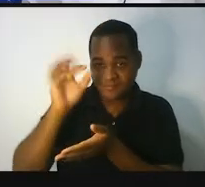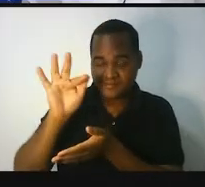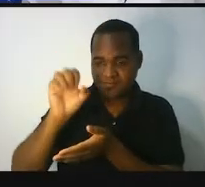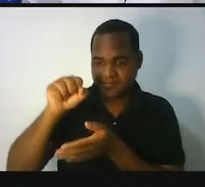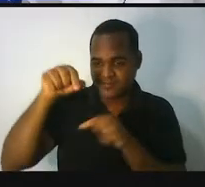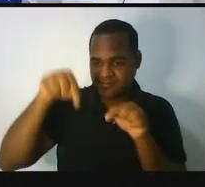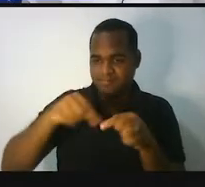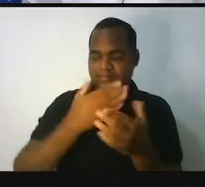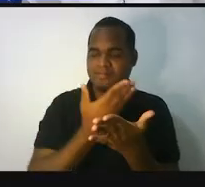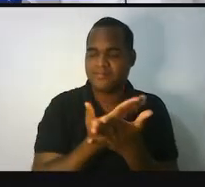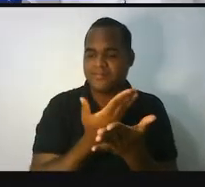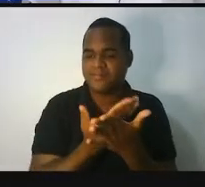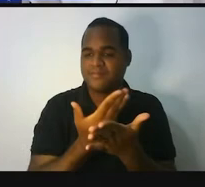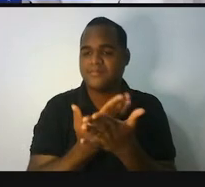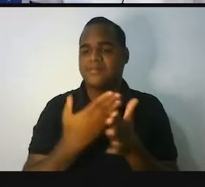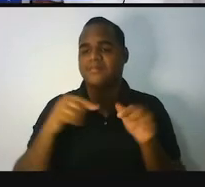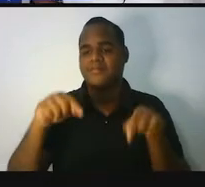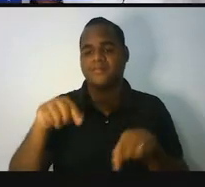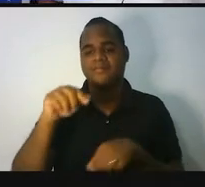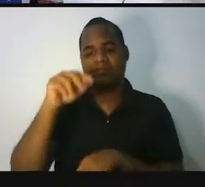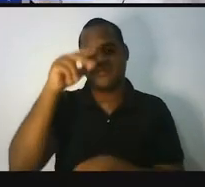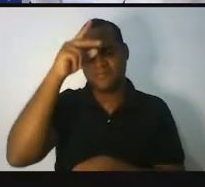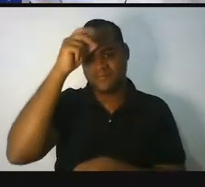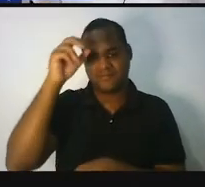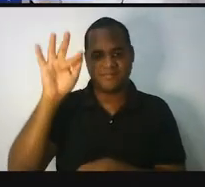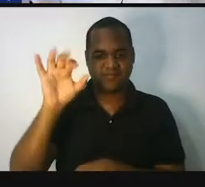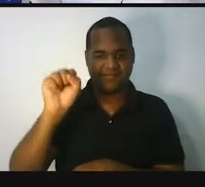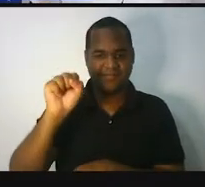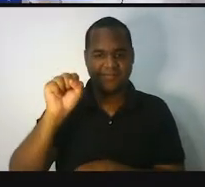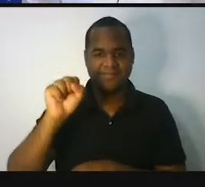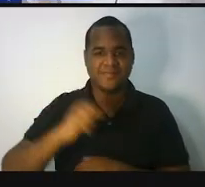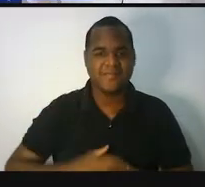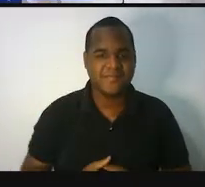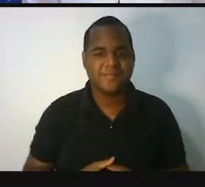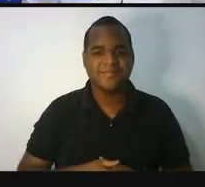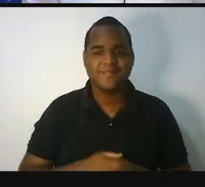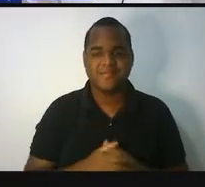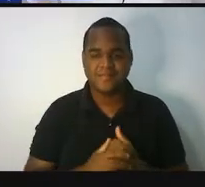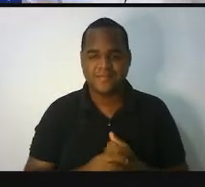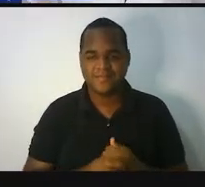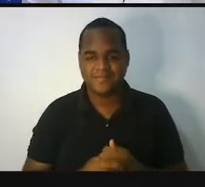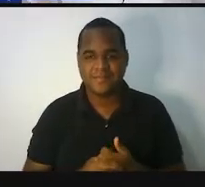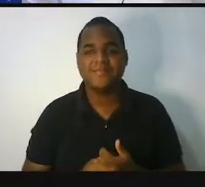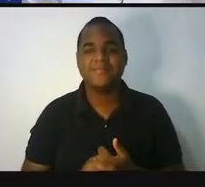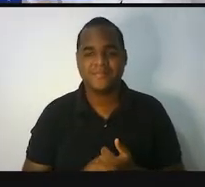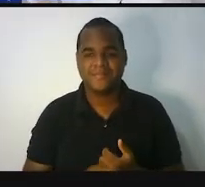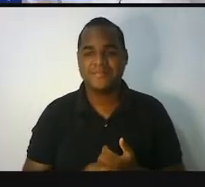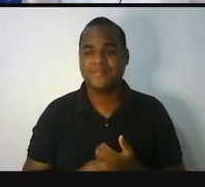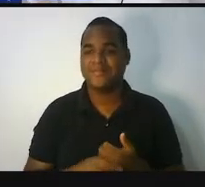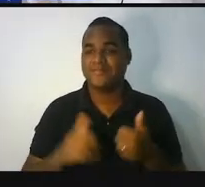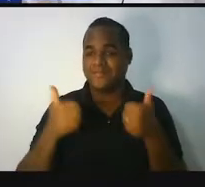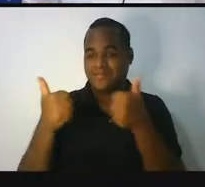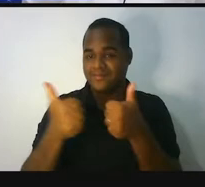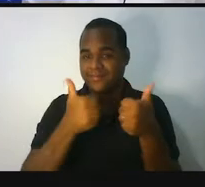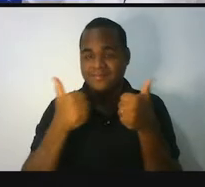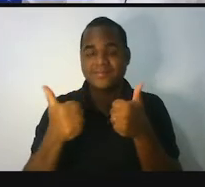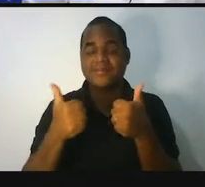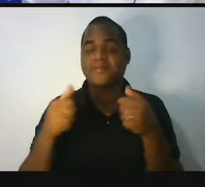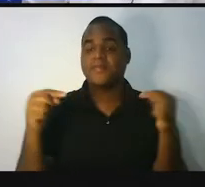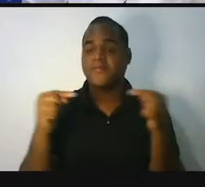Municipal de Educação de Feira de Santana, beleza? A nossa